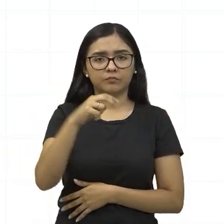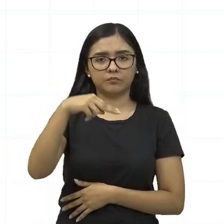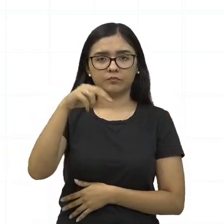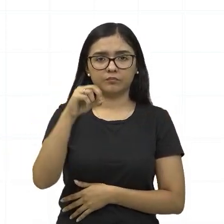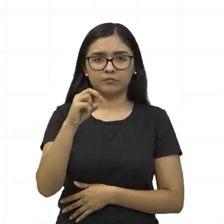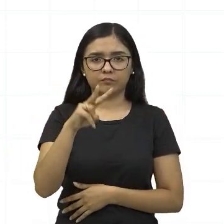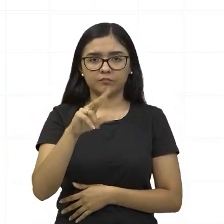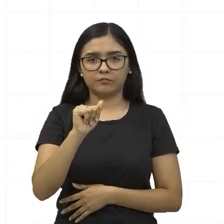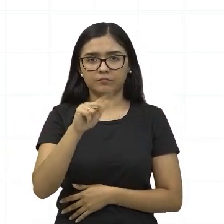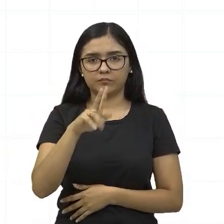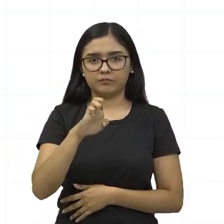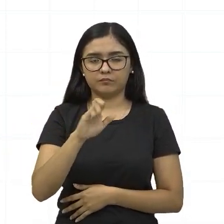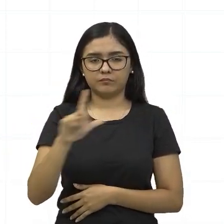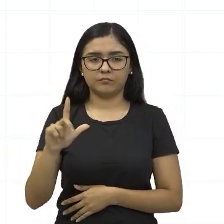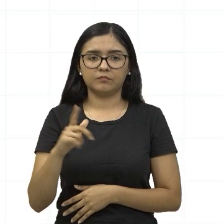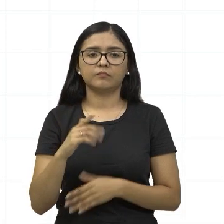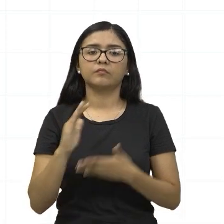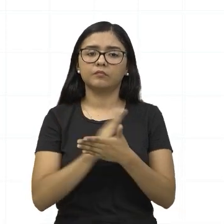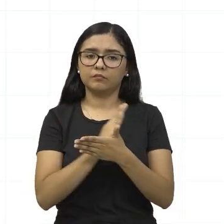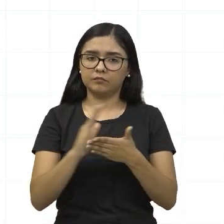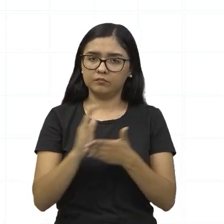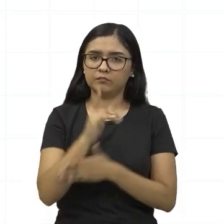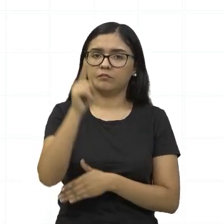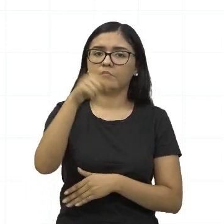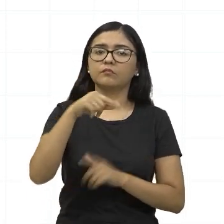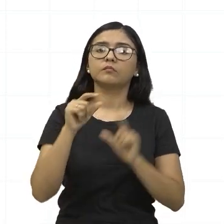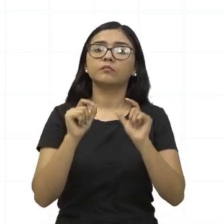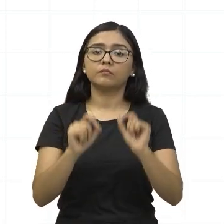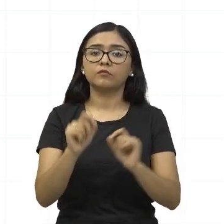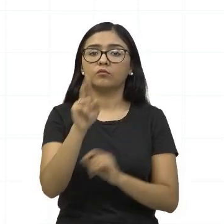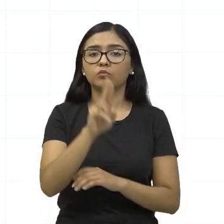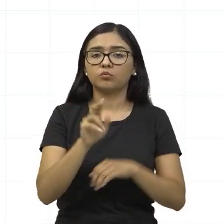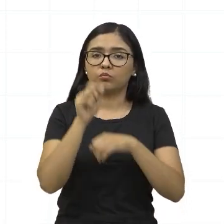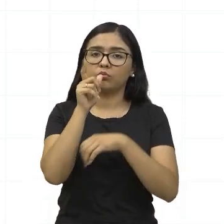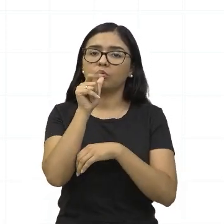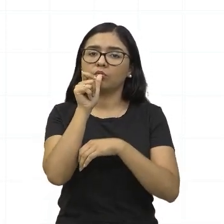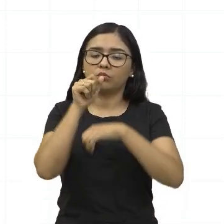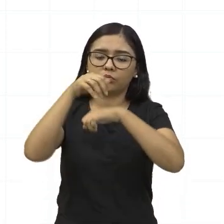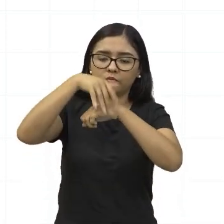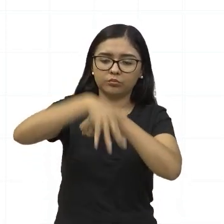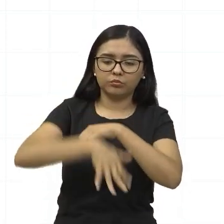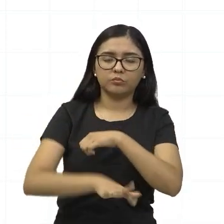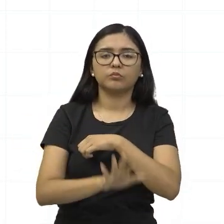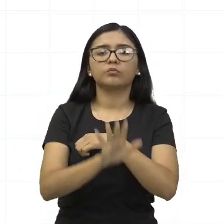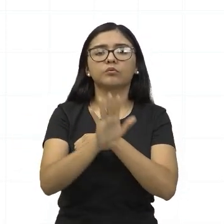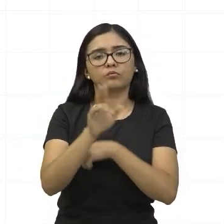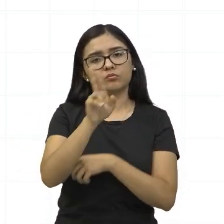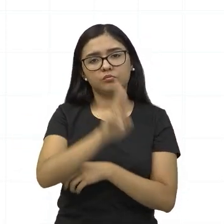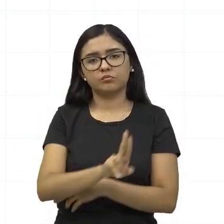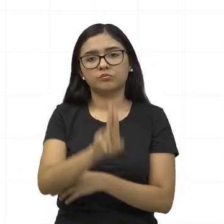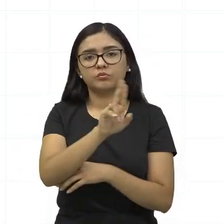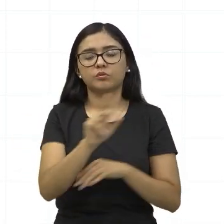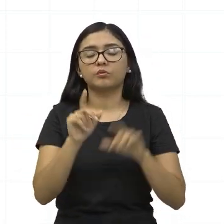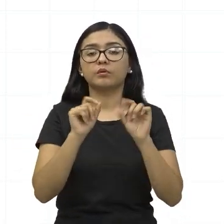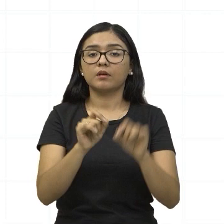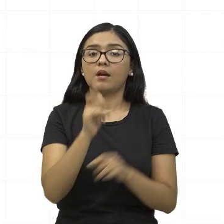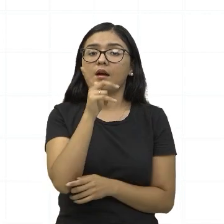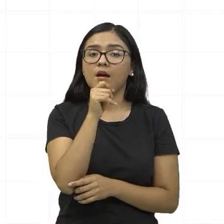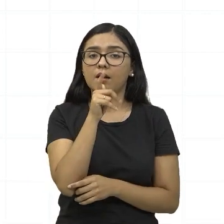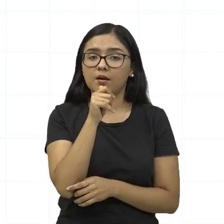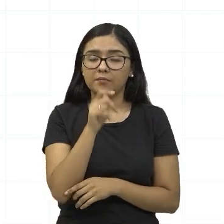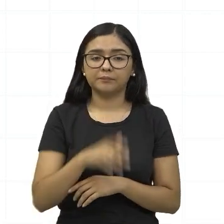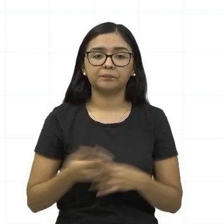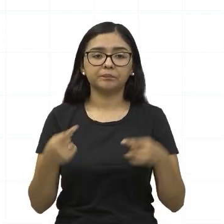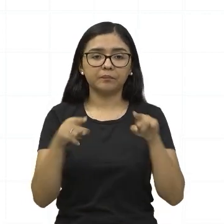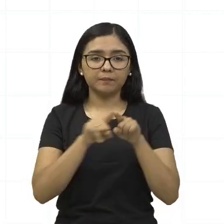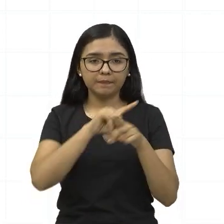renováveis, como por exemplo, a hidrelétrica, vai usar de fonte aí como a água, né? Para gerar energia. Bom, a gente também